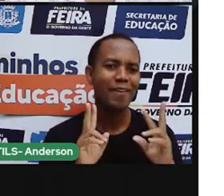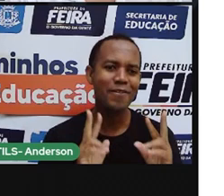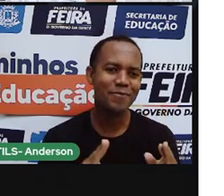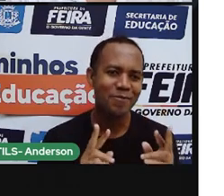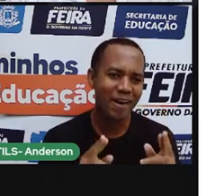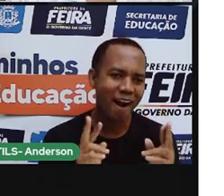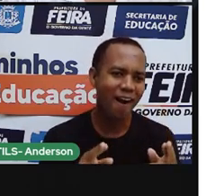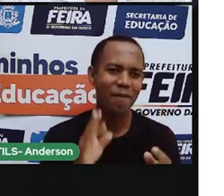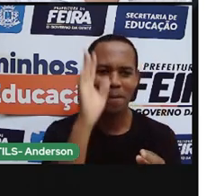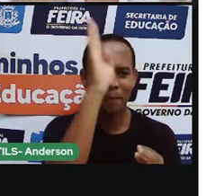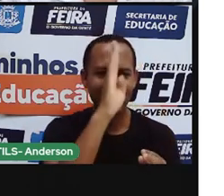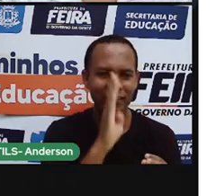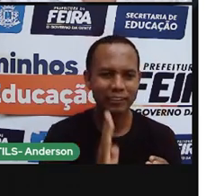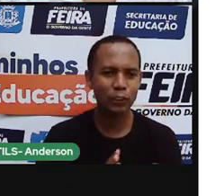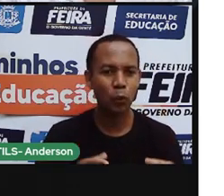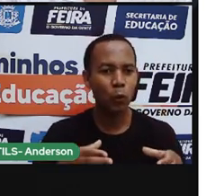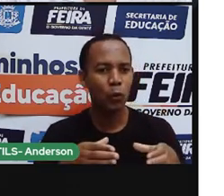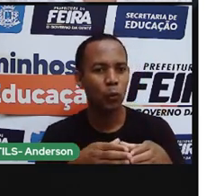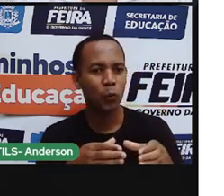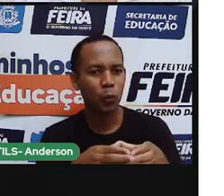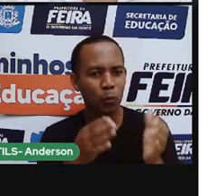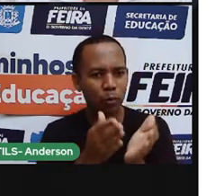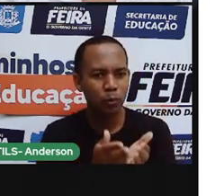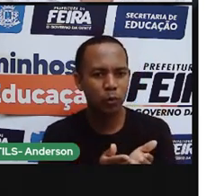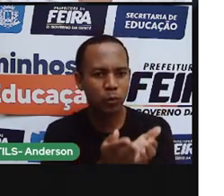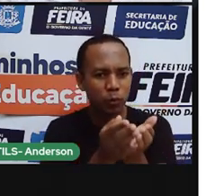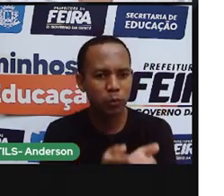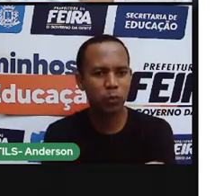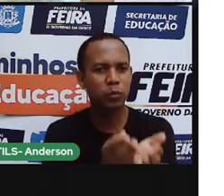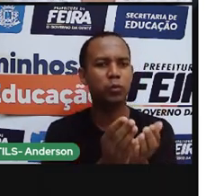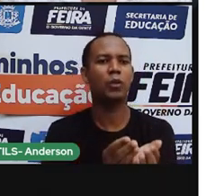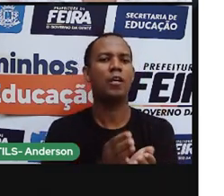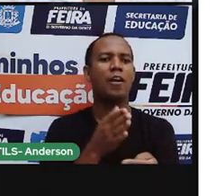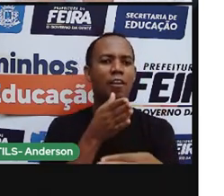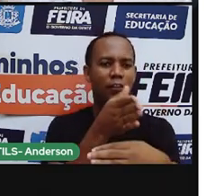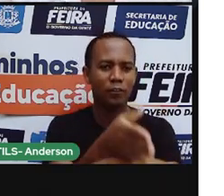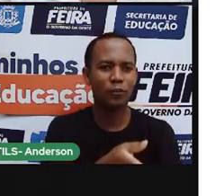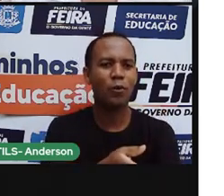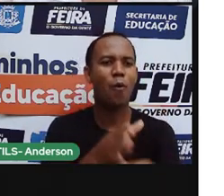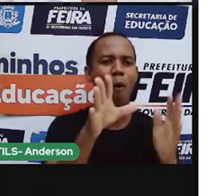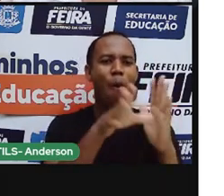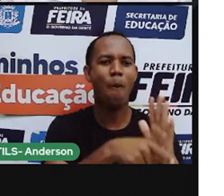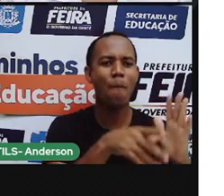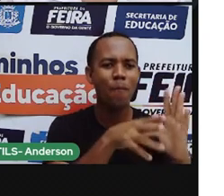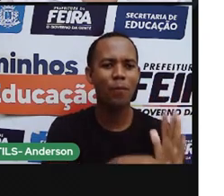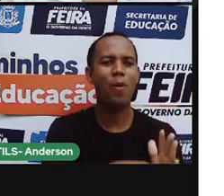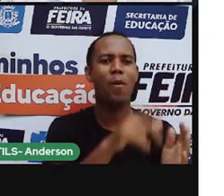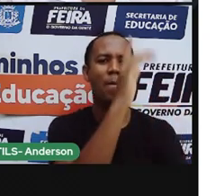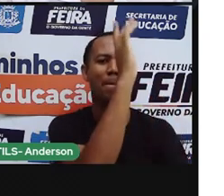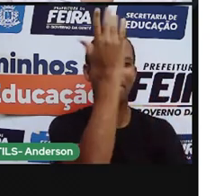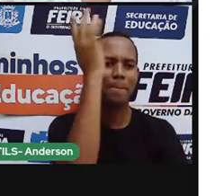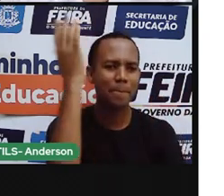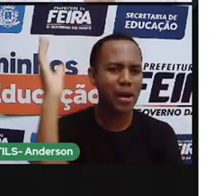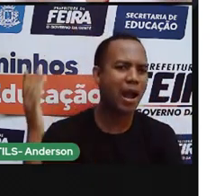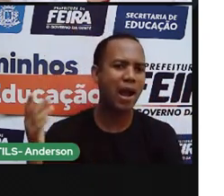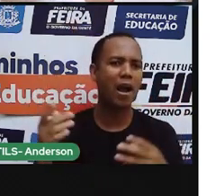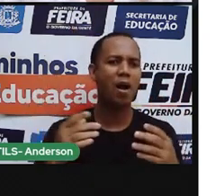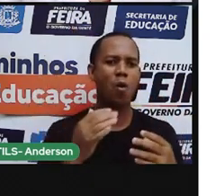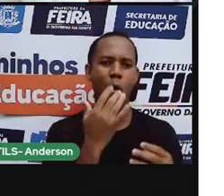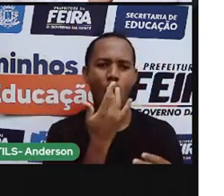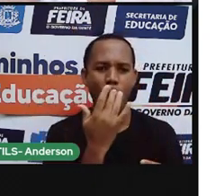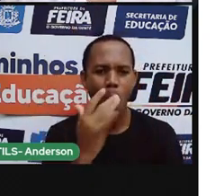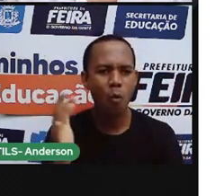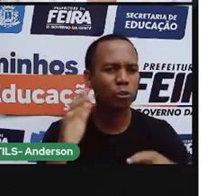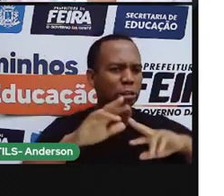aconteceu aqui no Brasil. Os portugueses chegam, levam para o Brasil, ouro, prata, outras riquezas, e